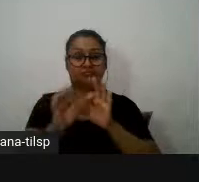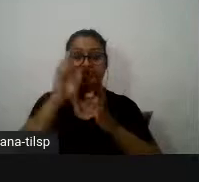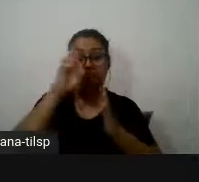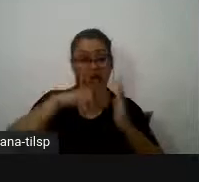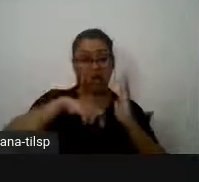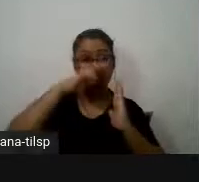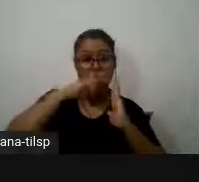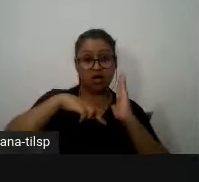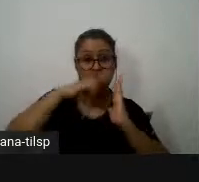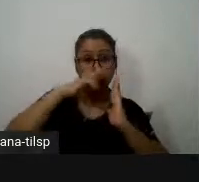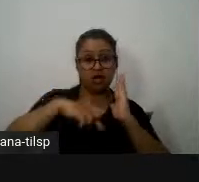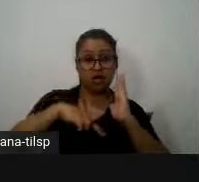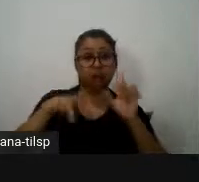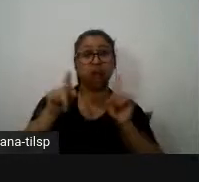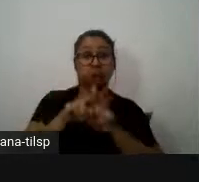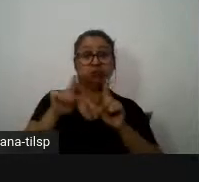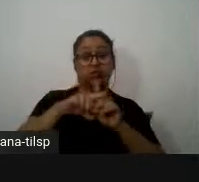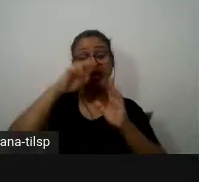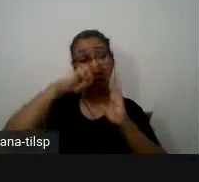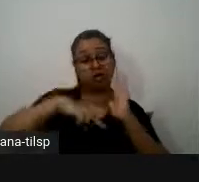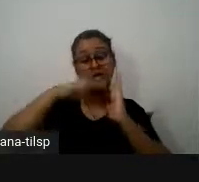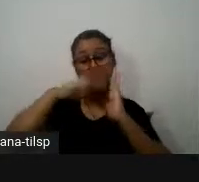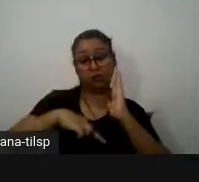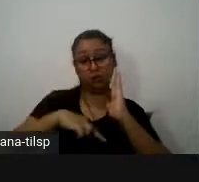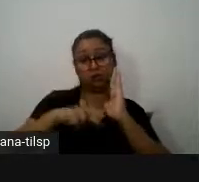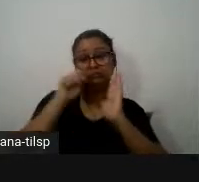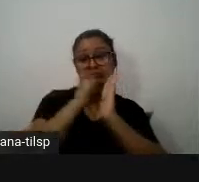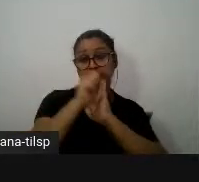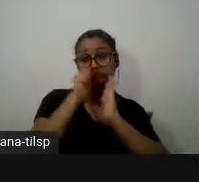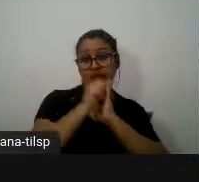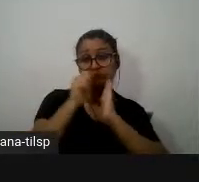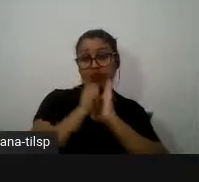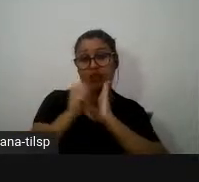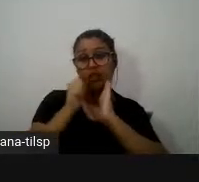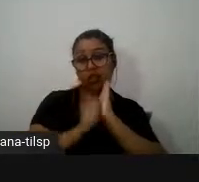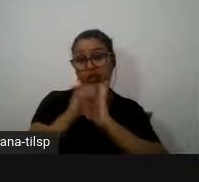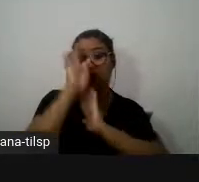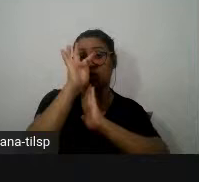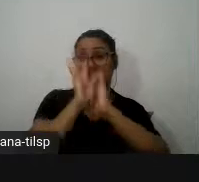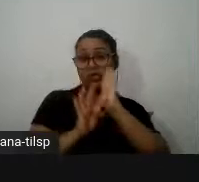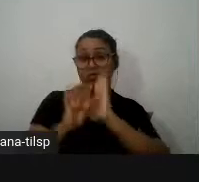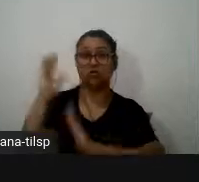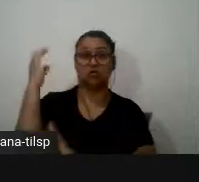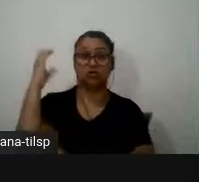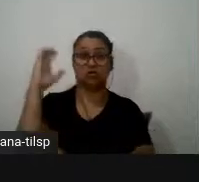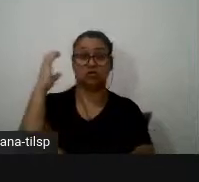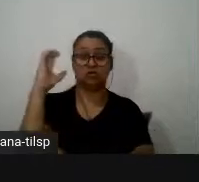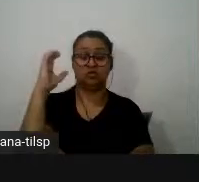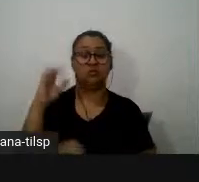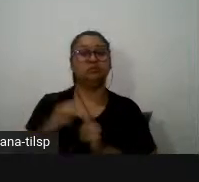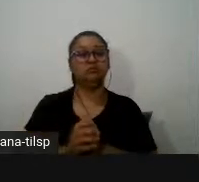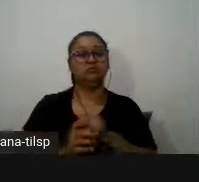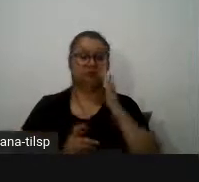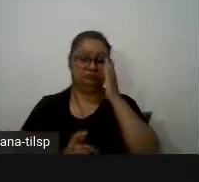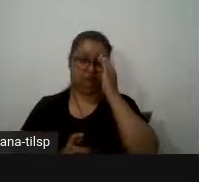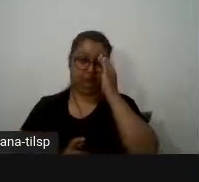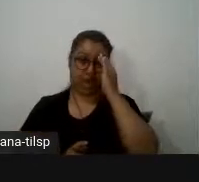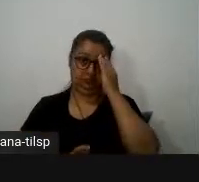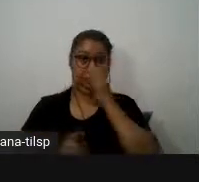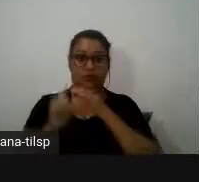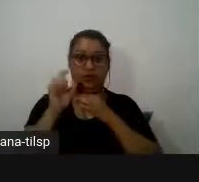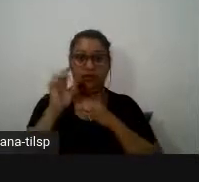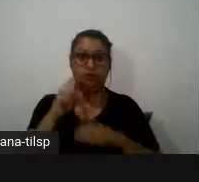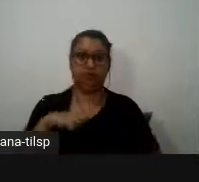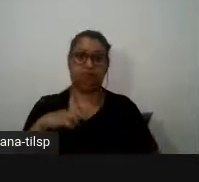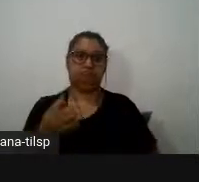sobretudo a leitura também e a escrita de textos de divulgação científica e o que eu vou aqui fazer é mesmo só apresentar de forma